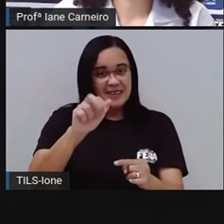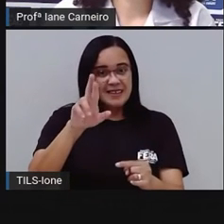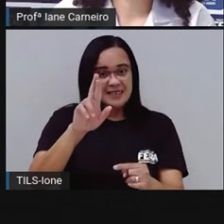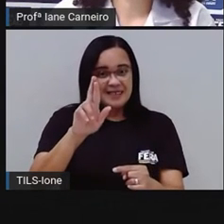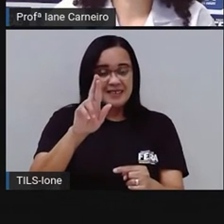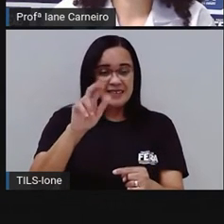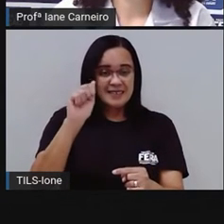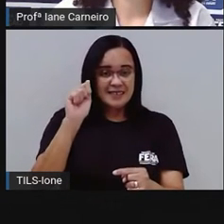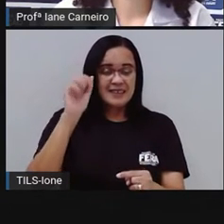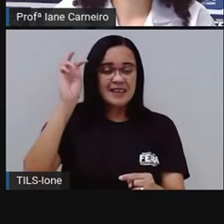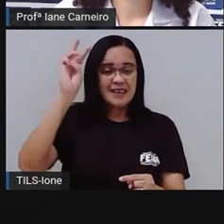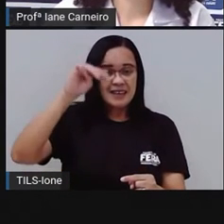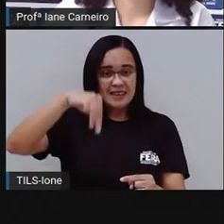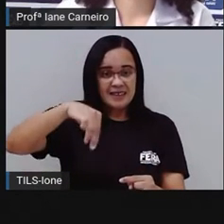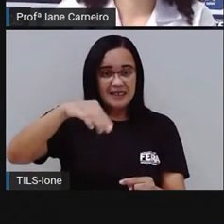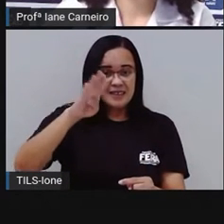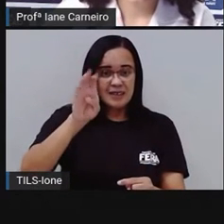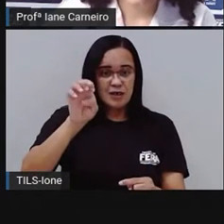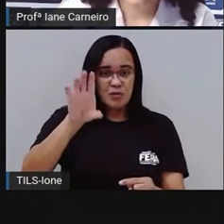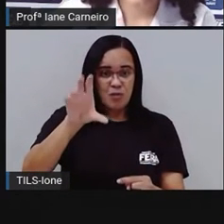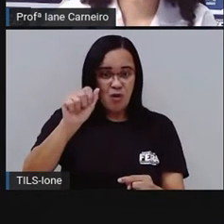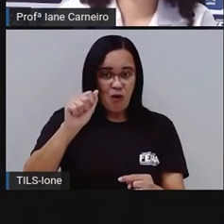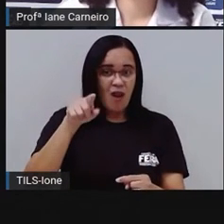Carambola. Ó, carambola.